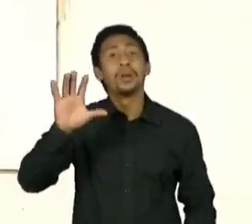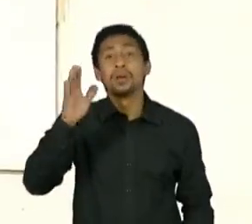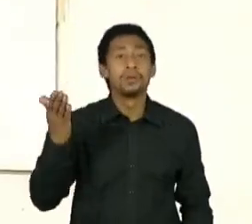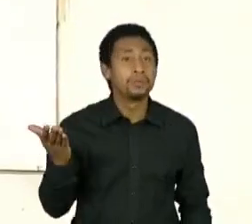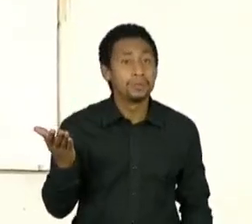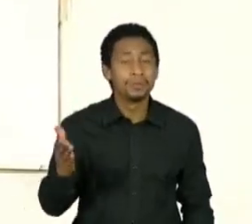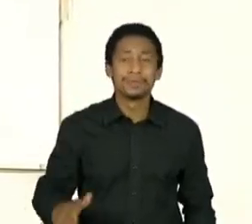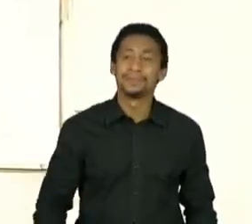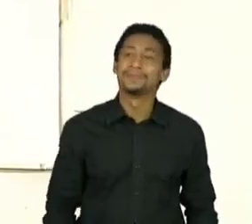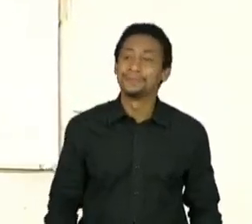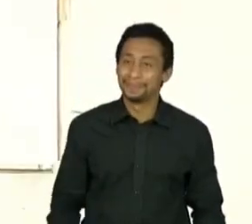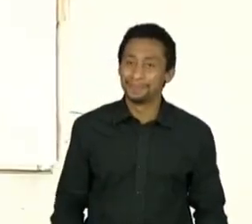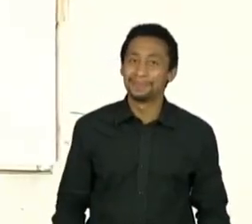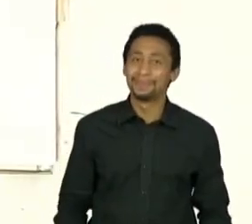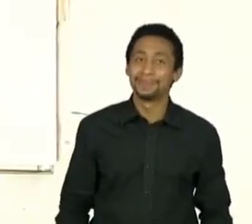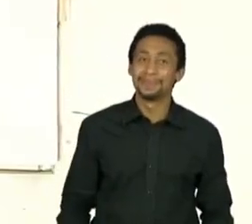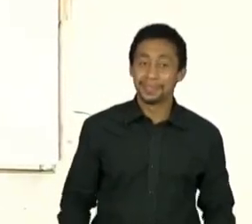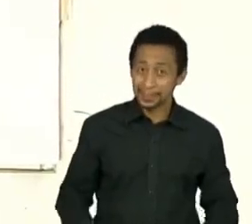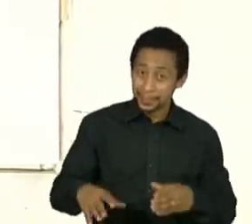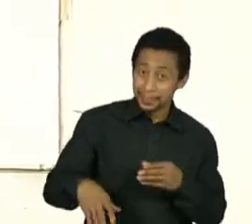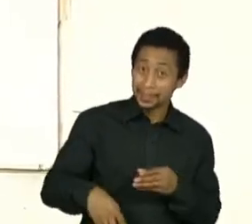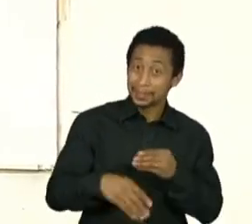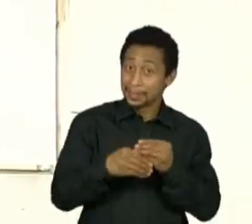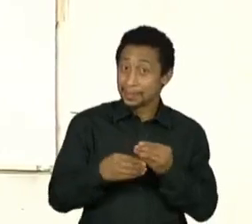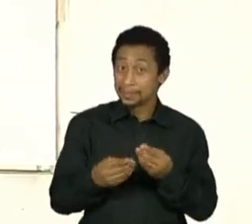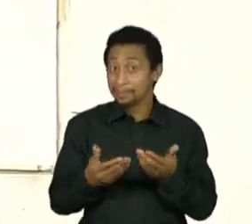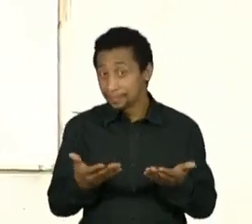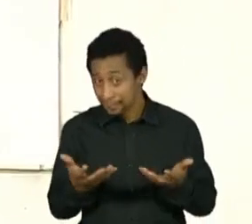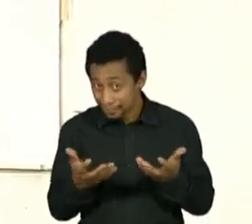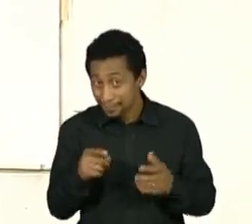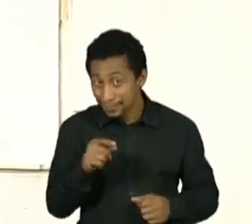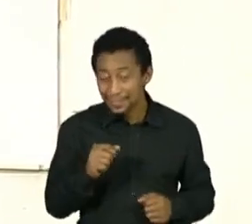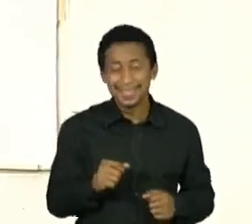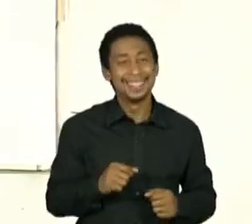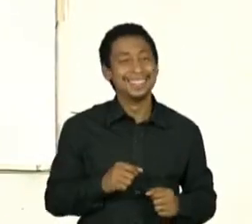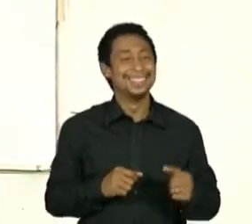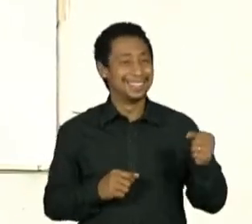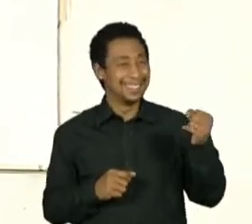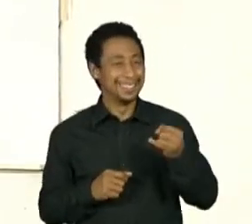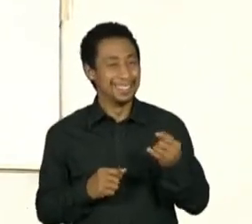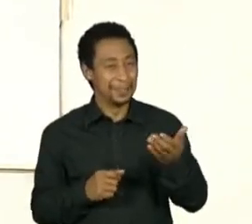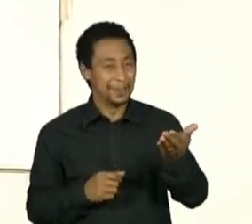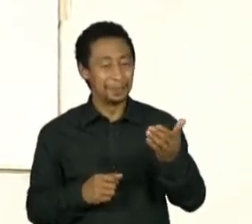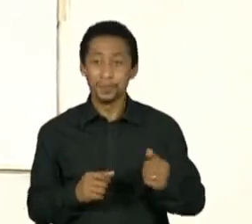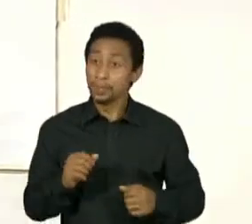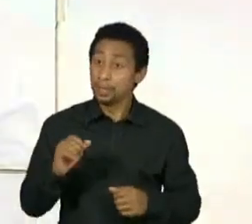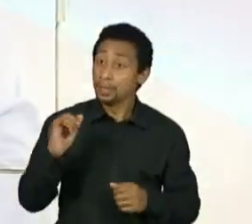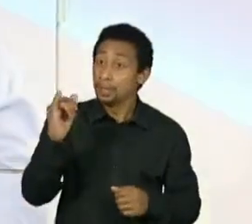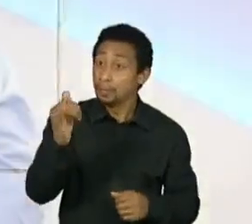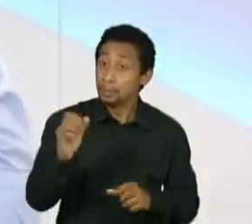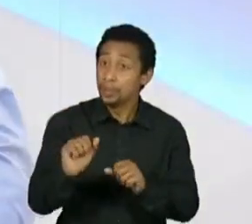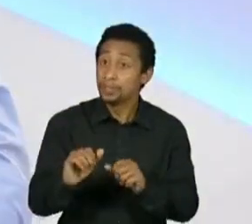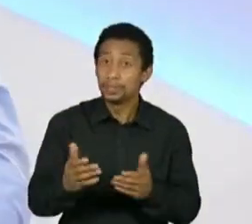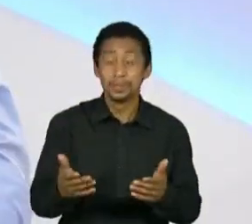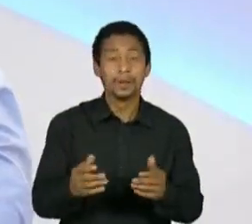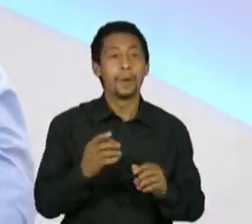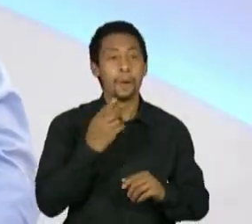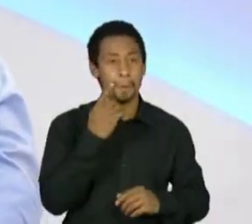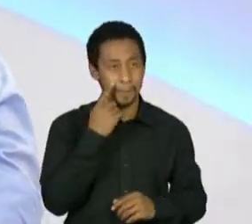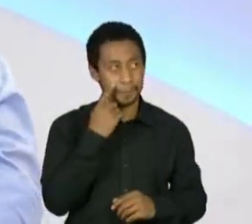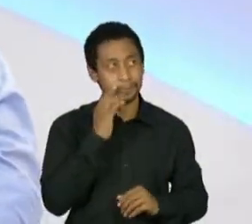Sim. A Cic, quer complementar alguma coisa? Sim. Diga. Eu acho que a gente não pode